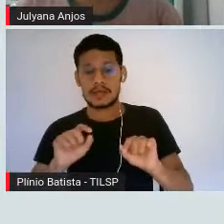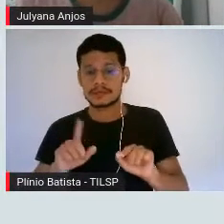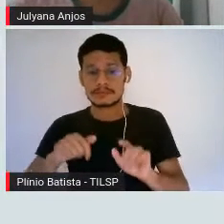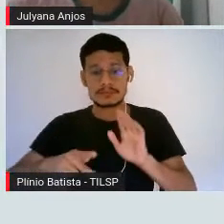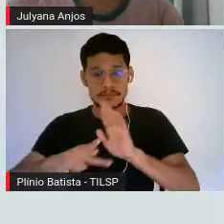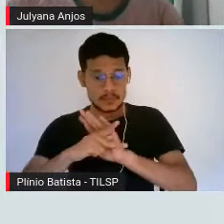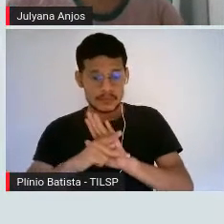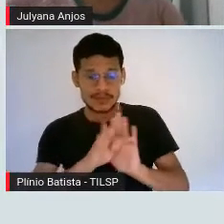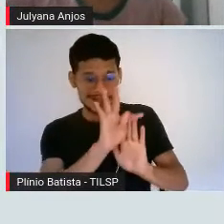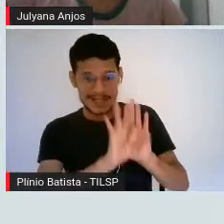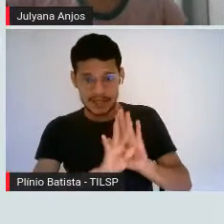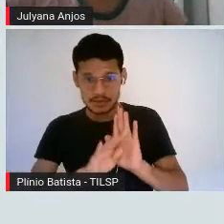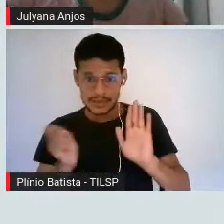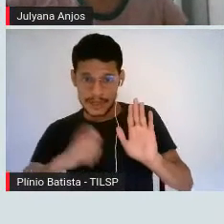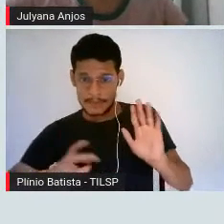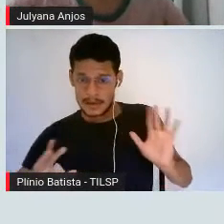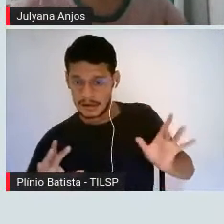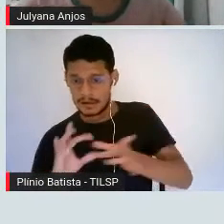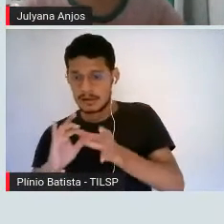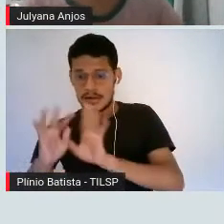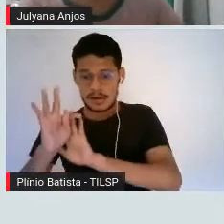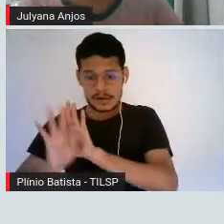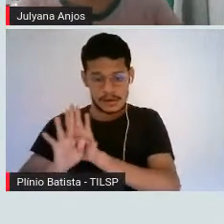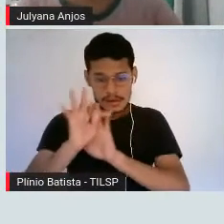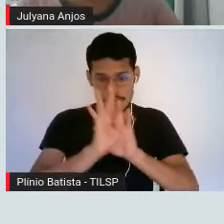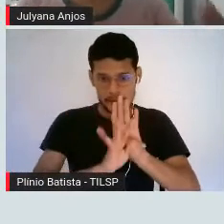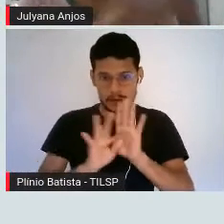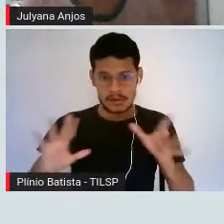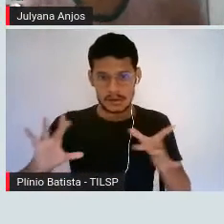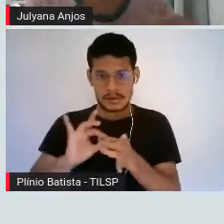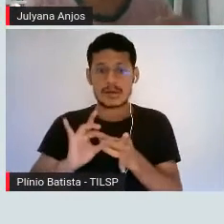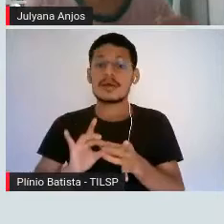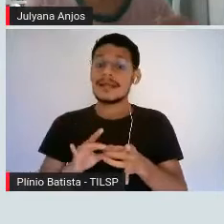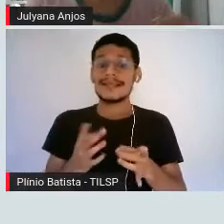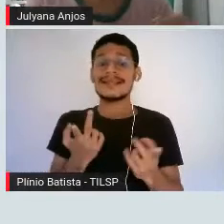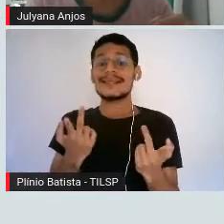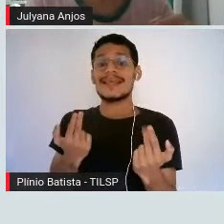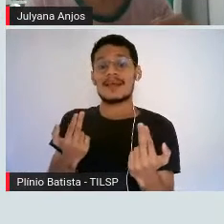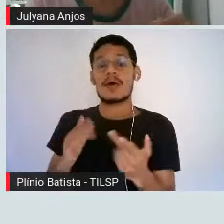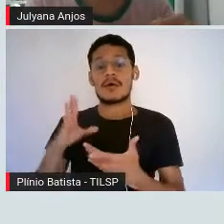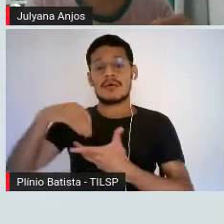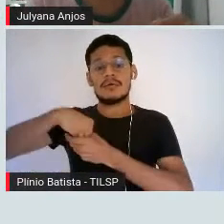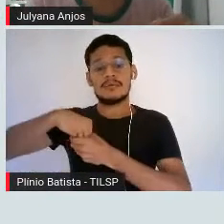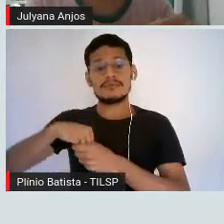Entende? Então, quando a gente tem o processo de coesão também na...